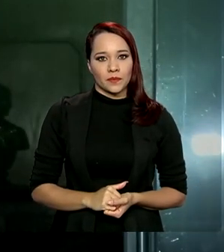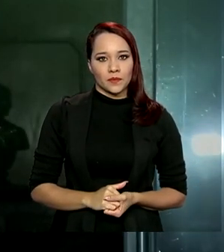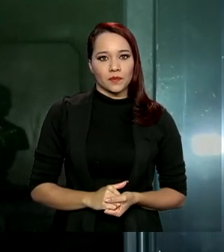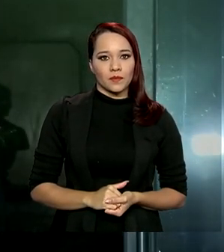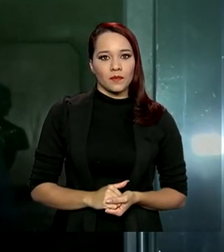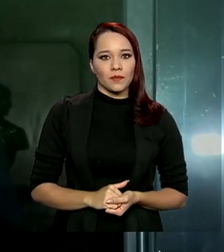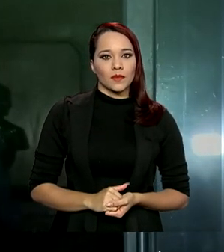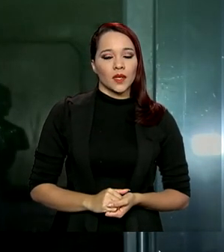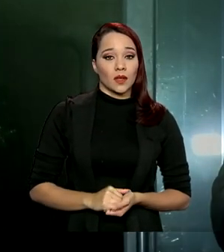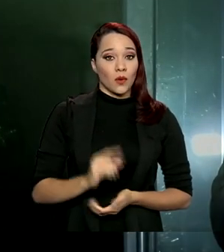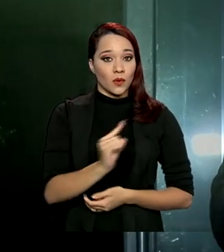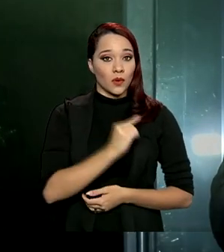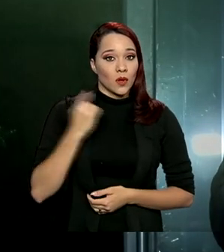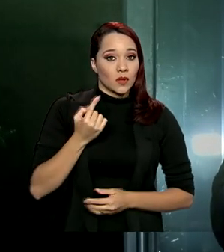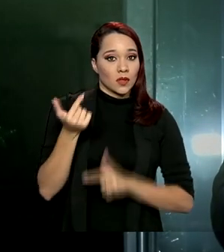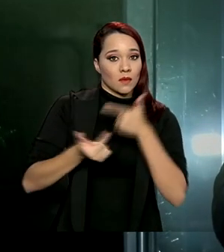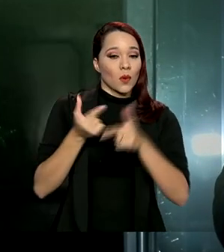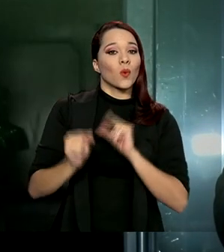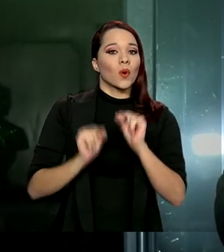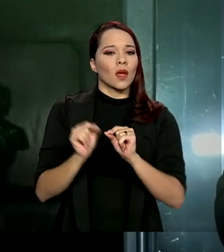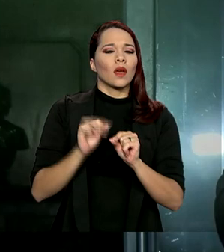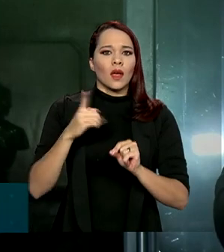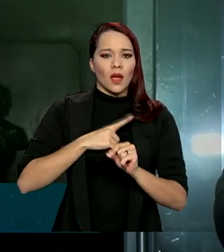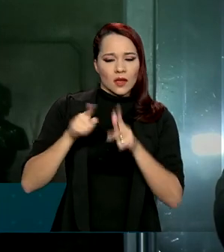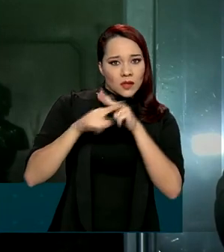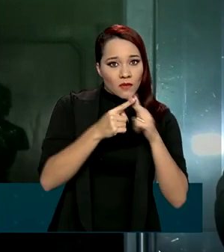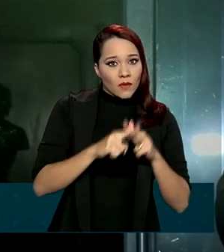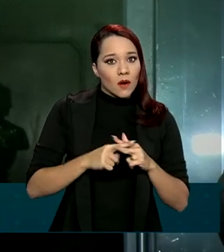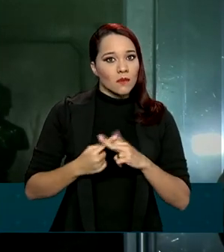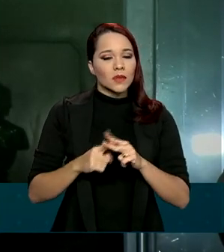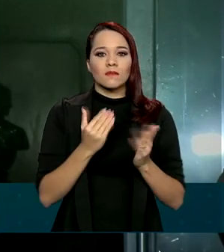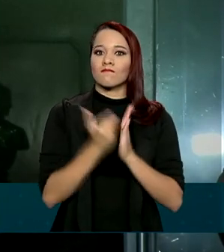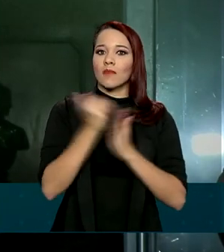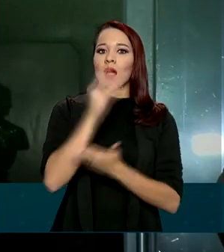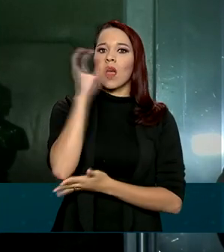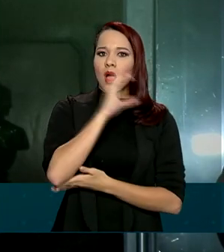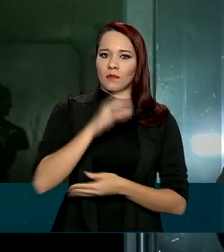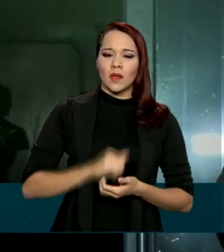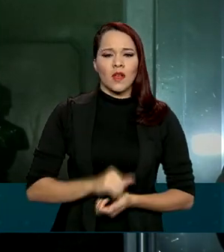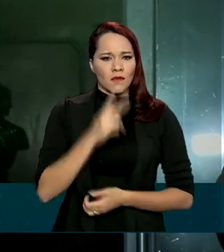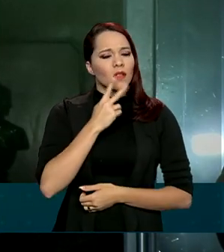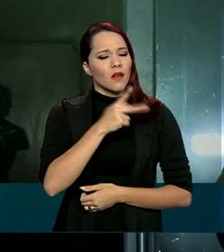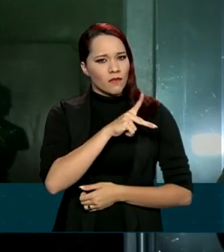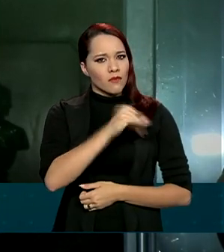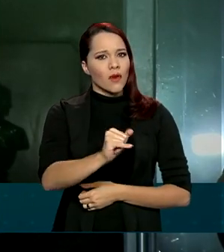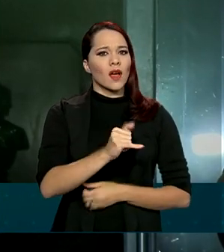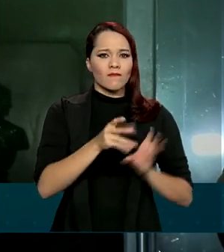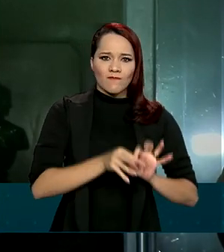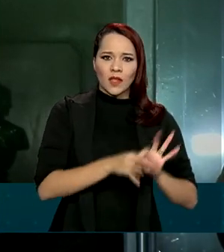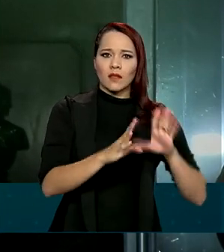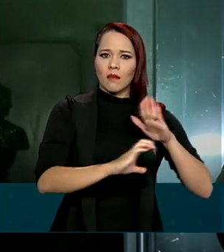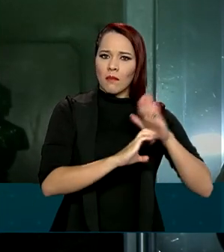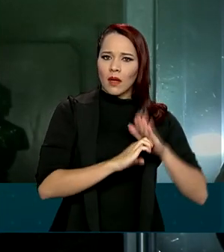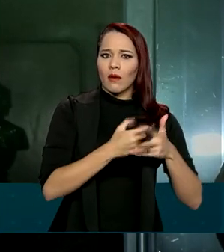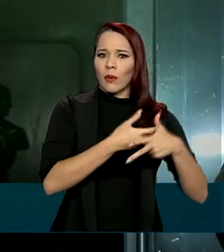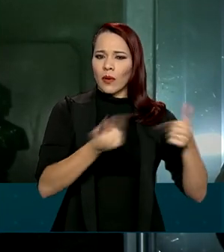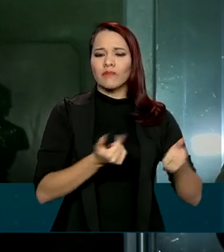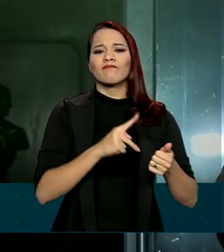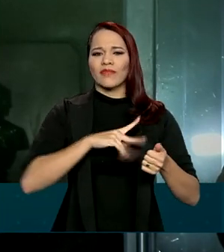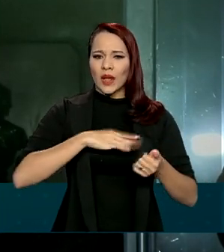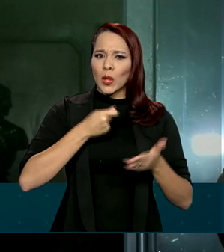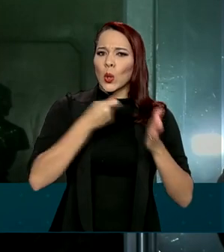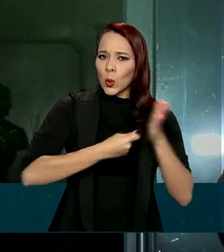A nossa reação é acelerar as reformas. É mostrar que, olha, nós vamos privatizar, nós vamos insistir nesse caminho, pelo menos nós vamos lutar.